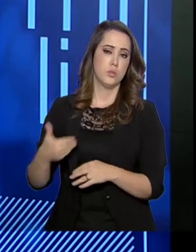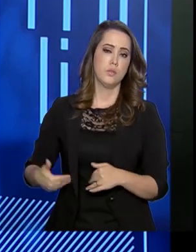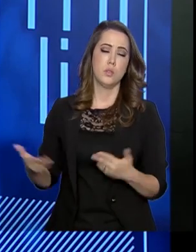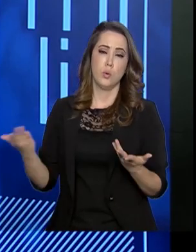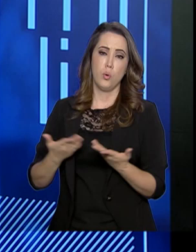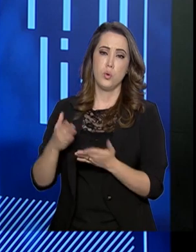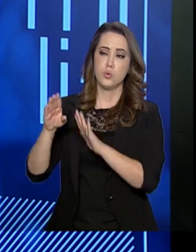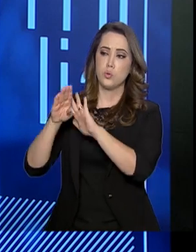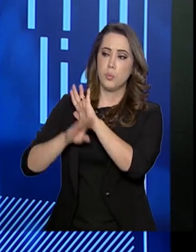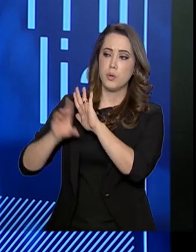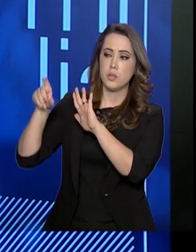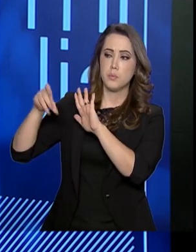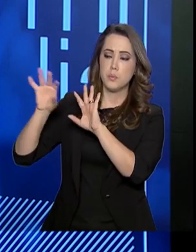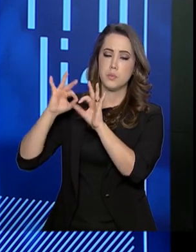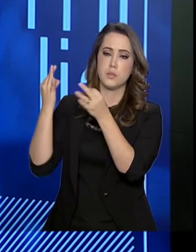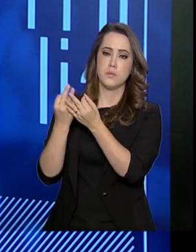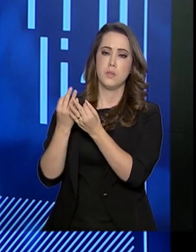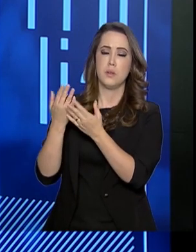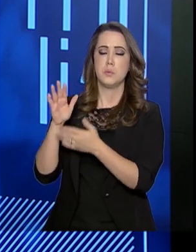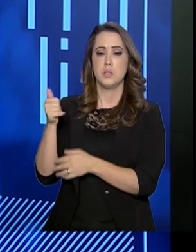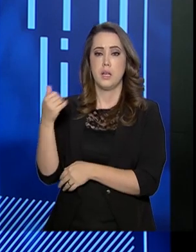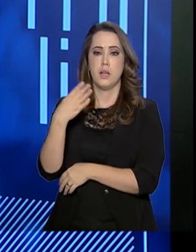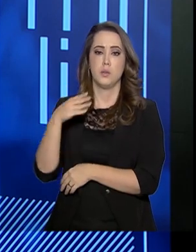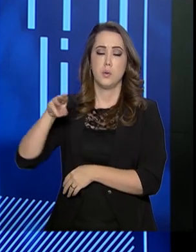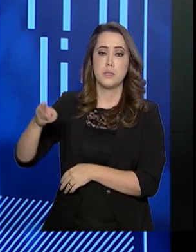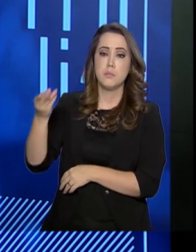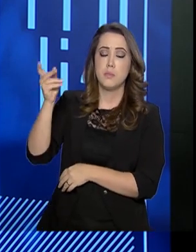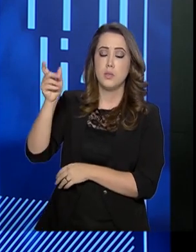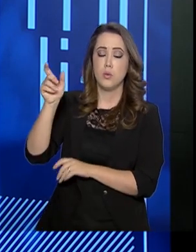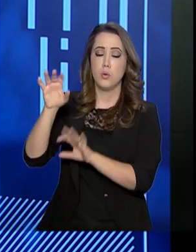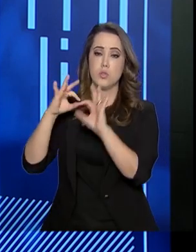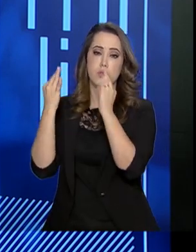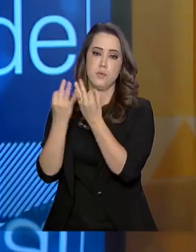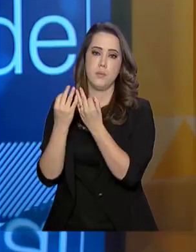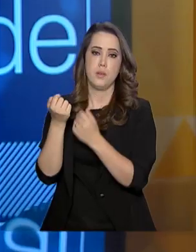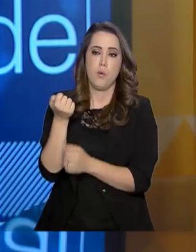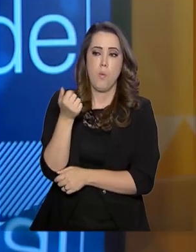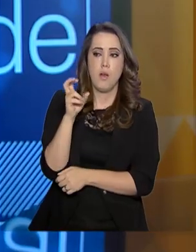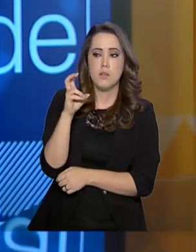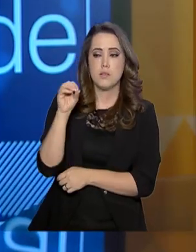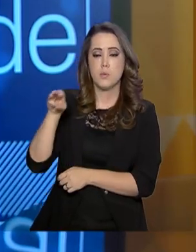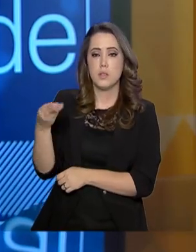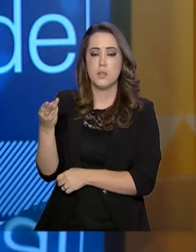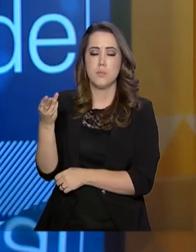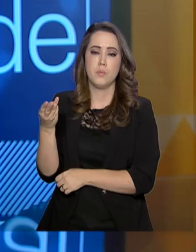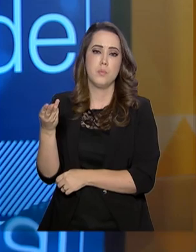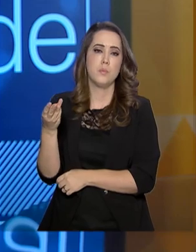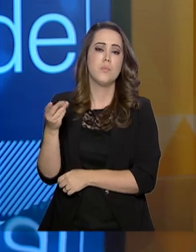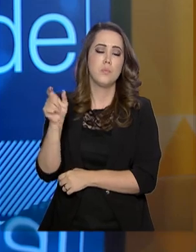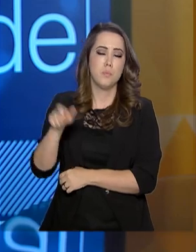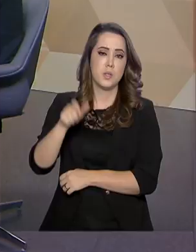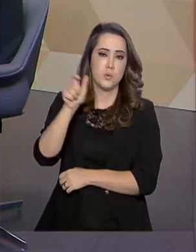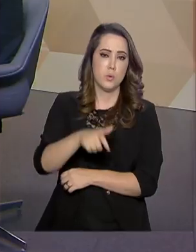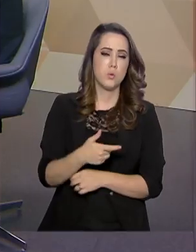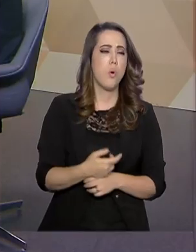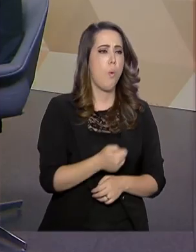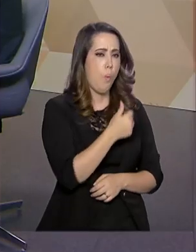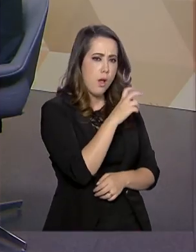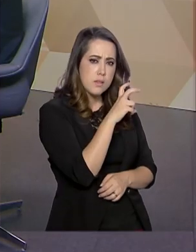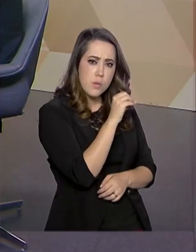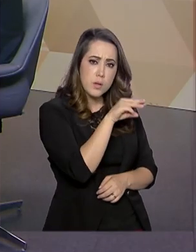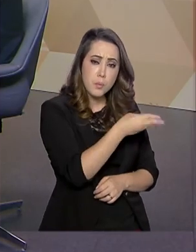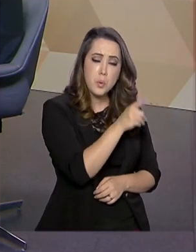hoje em torno de 14 milhões de famílias. Quase 50 milhões de pessoas. Corresponde a quase 50 milhões de pessoas.